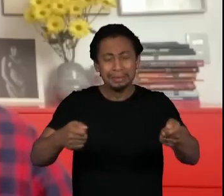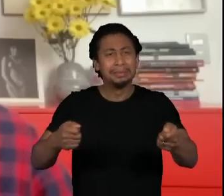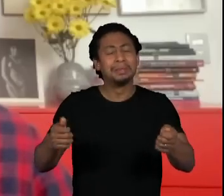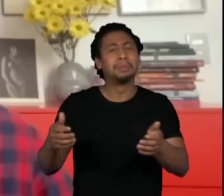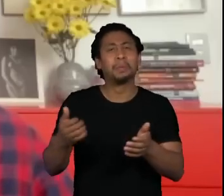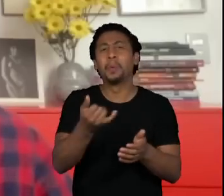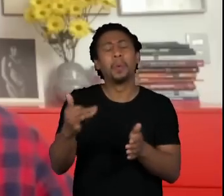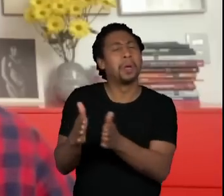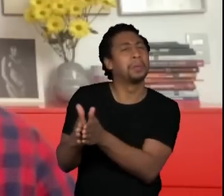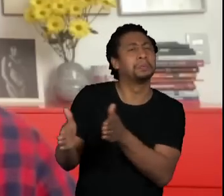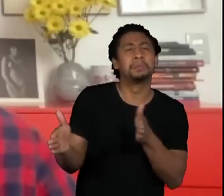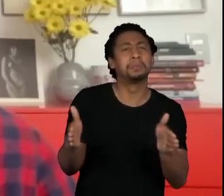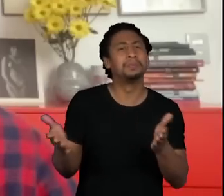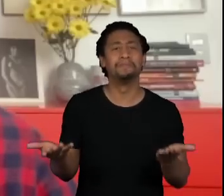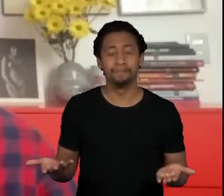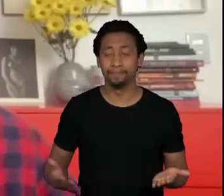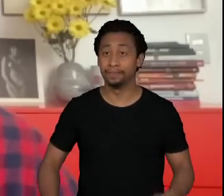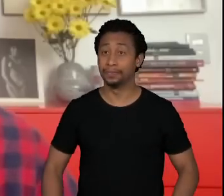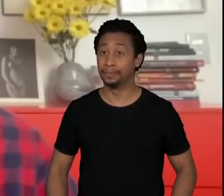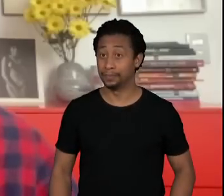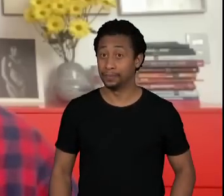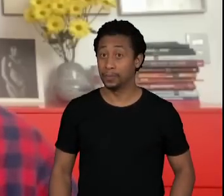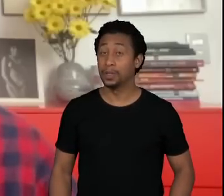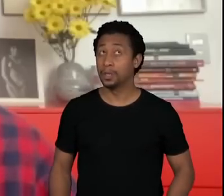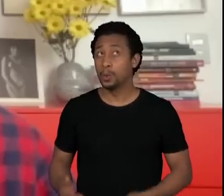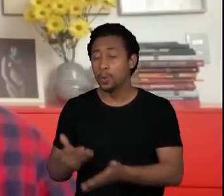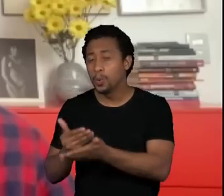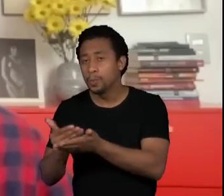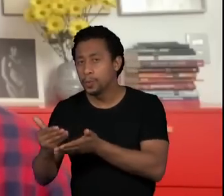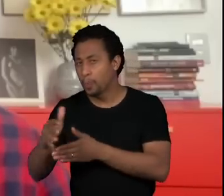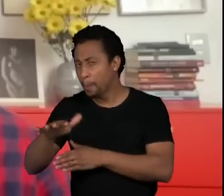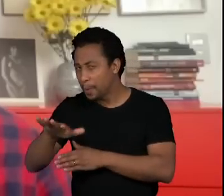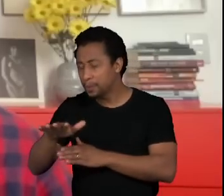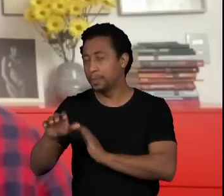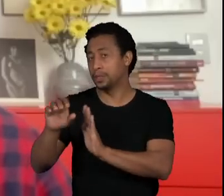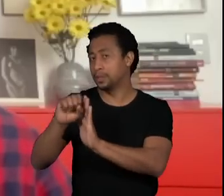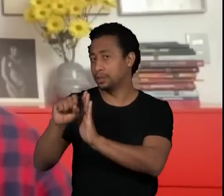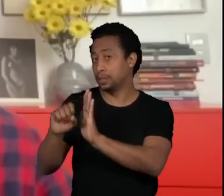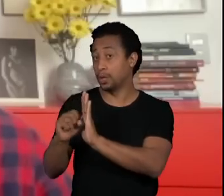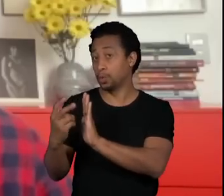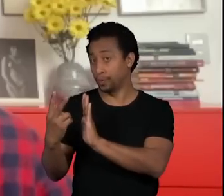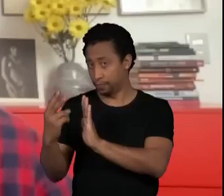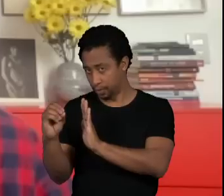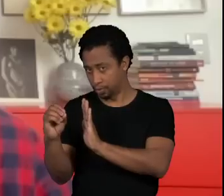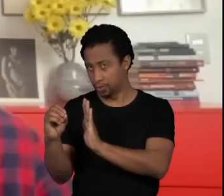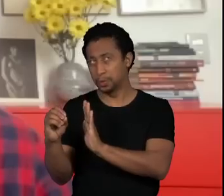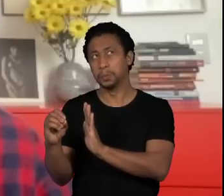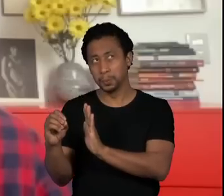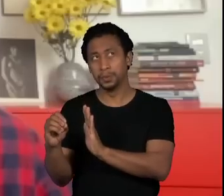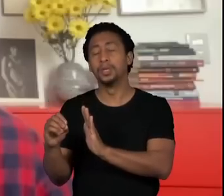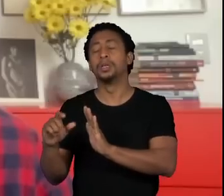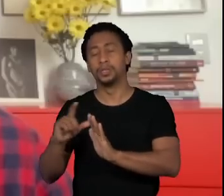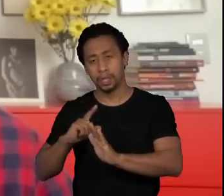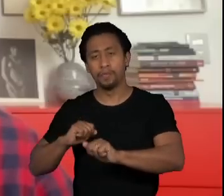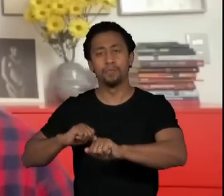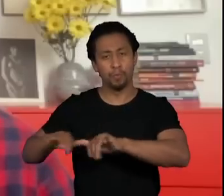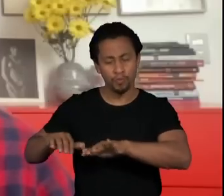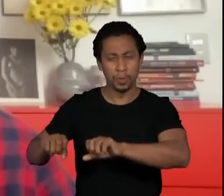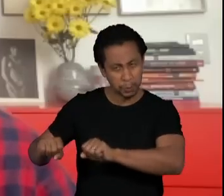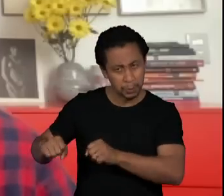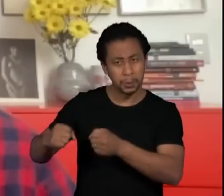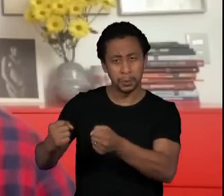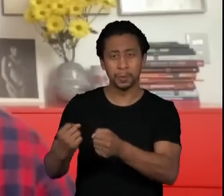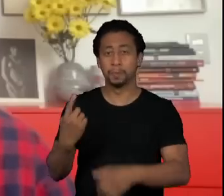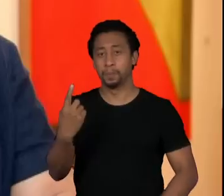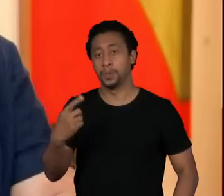mineradora vai remeter ali à metade do século XX. Nos anos 70, houve uma grande mobilização da população contra